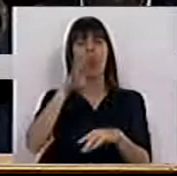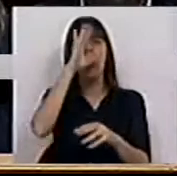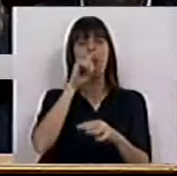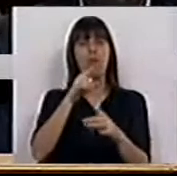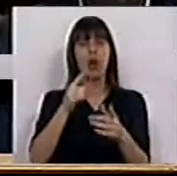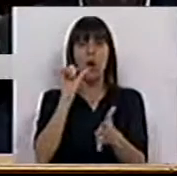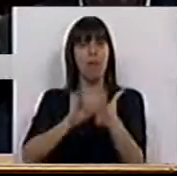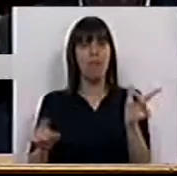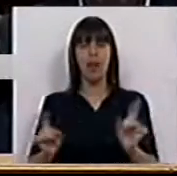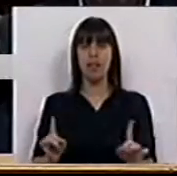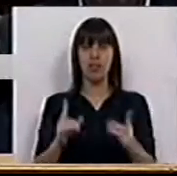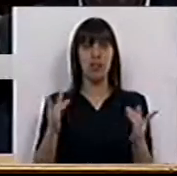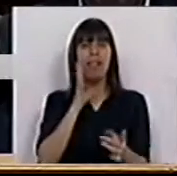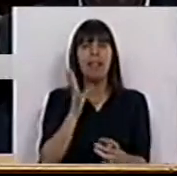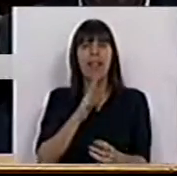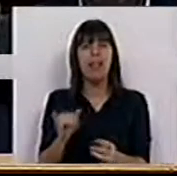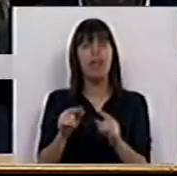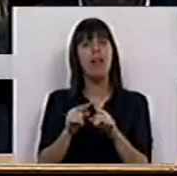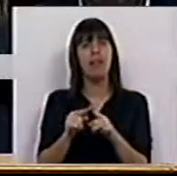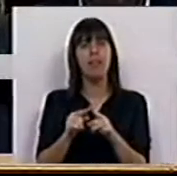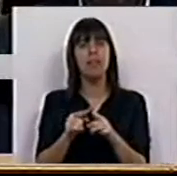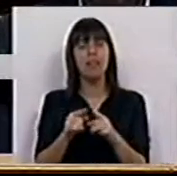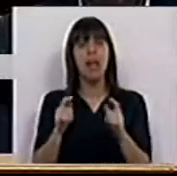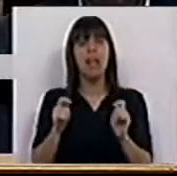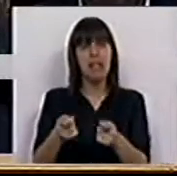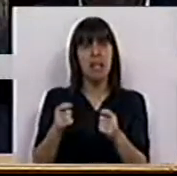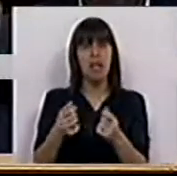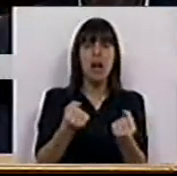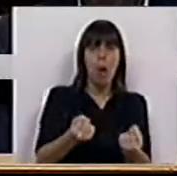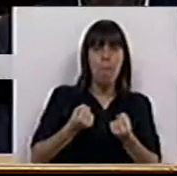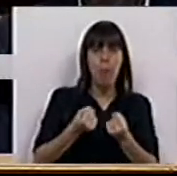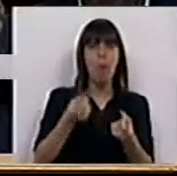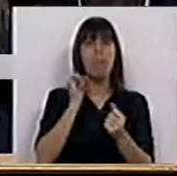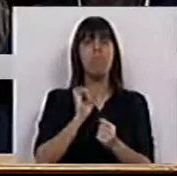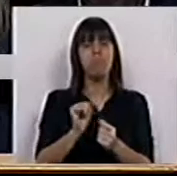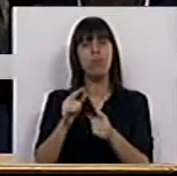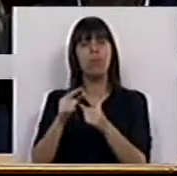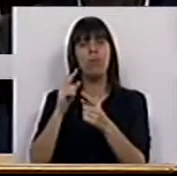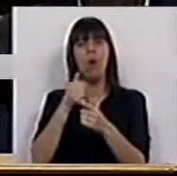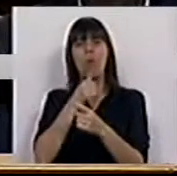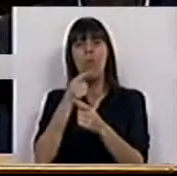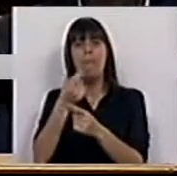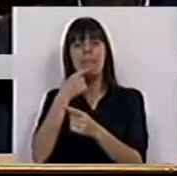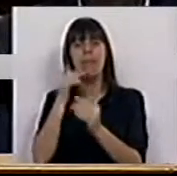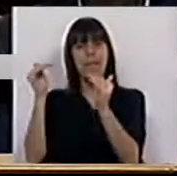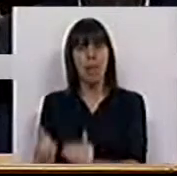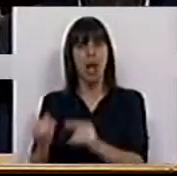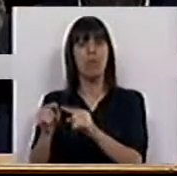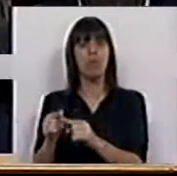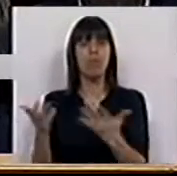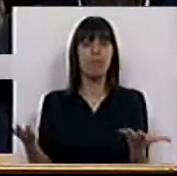Governo não vai desistir dessa tentativa na tensão que existe entre a racionalização e o racionamento de medicamentos.